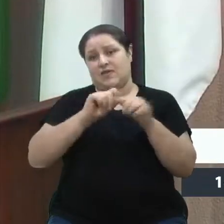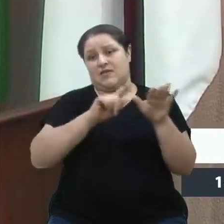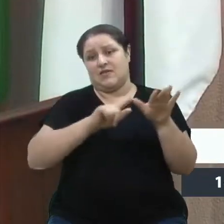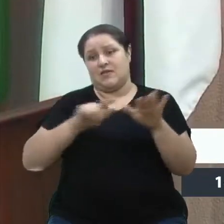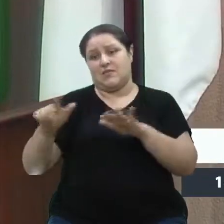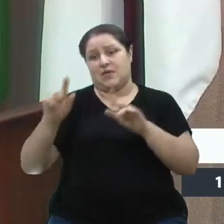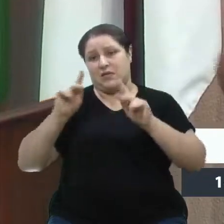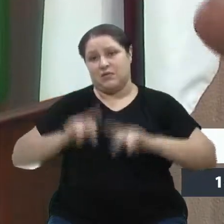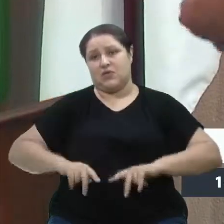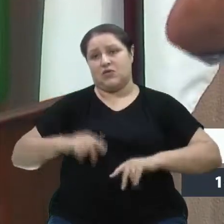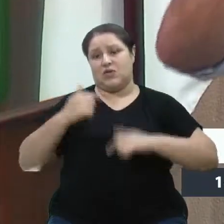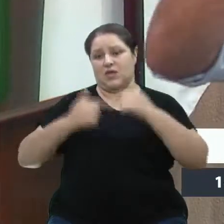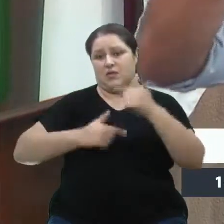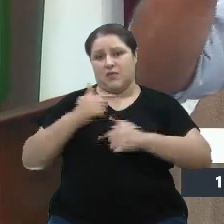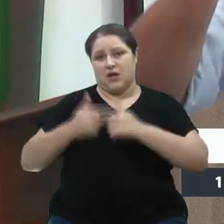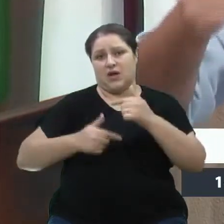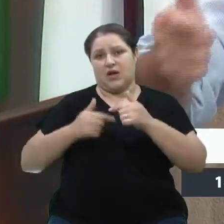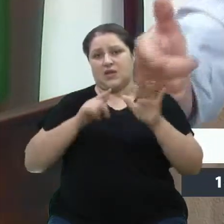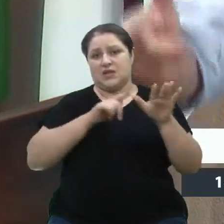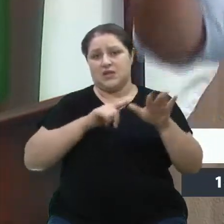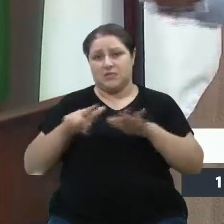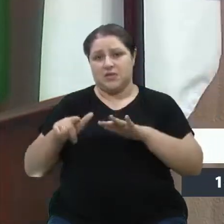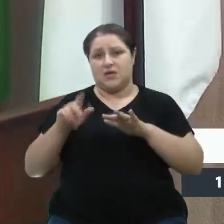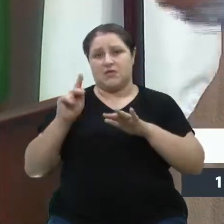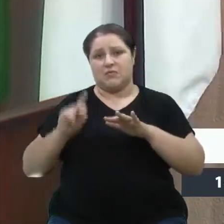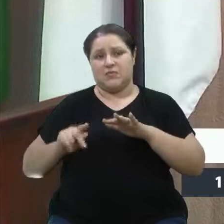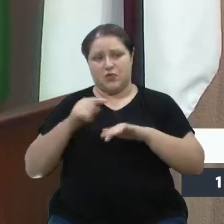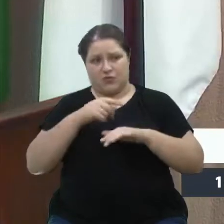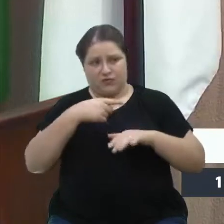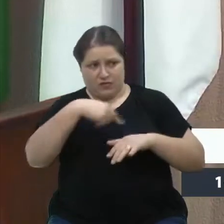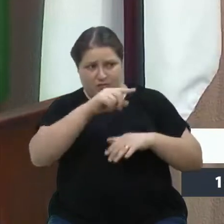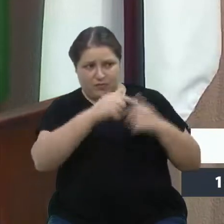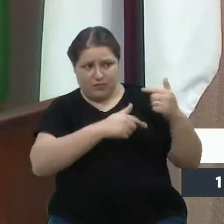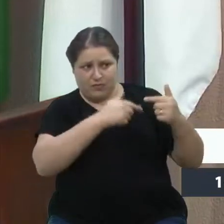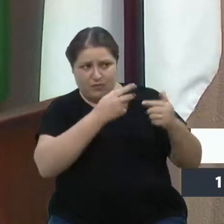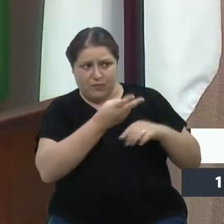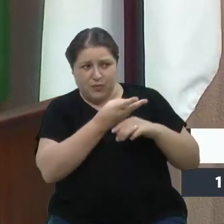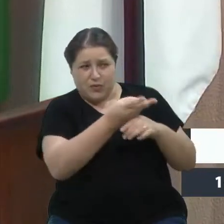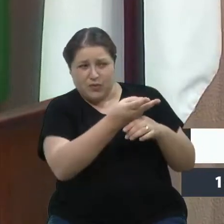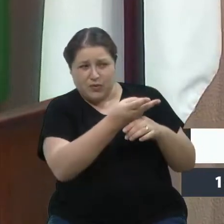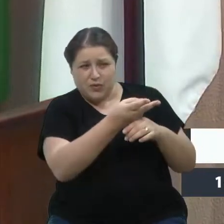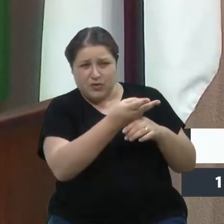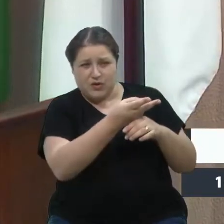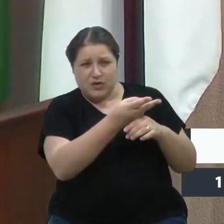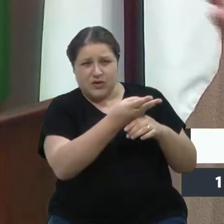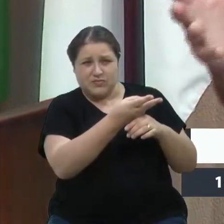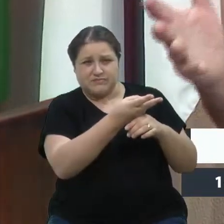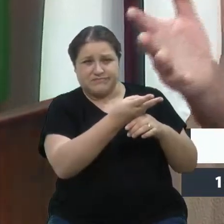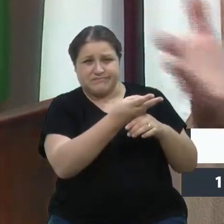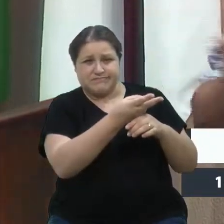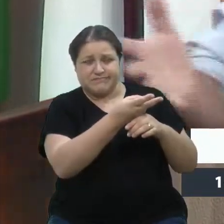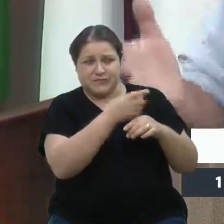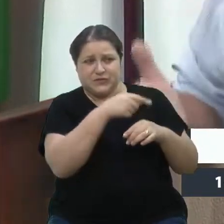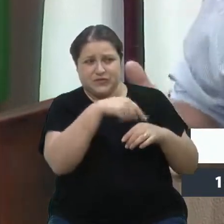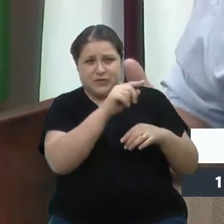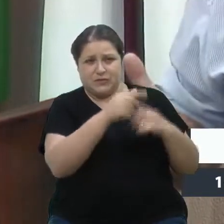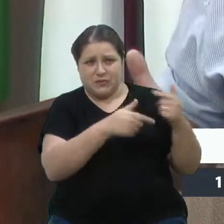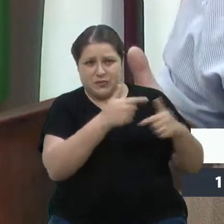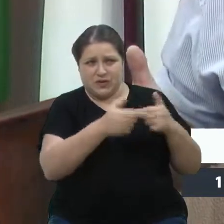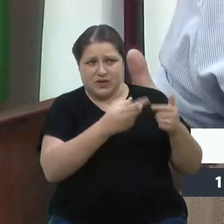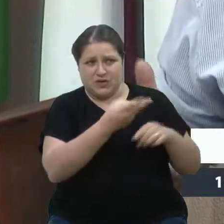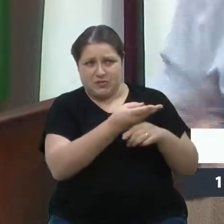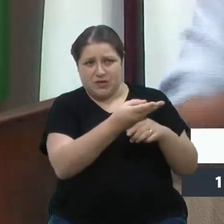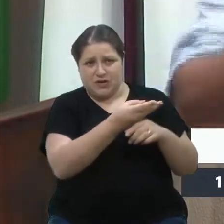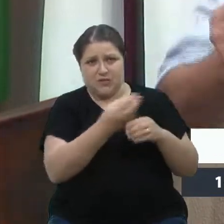Devidamente comprovado. A semana da visita nos parentes. Por que não? Passou pandemia? Está passando a pandemia?